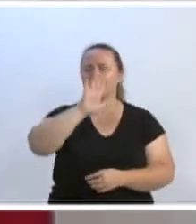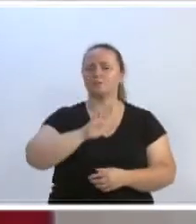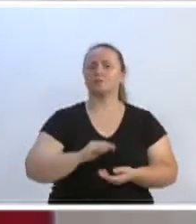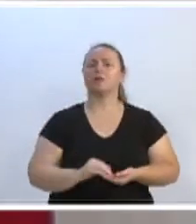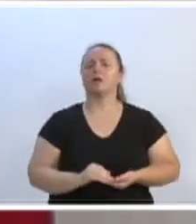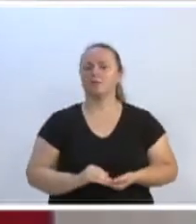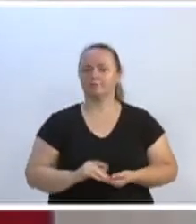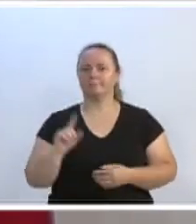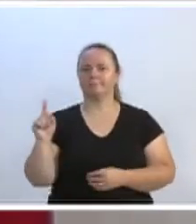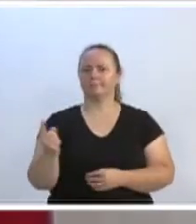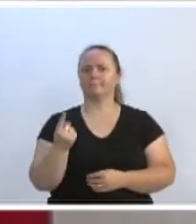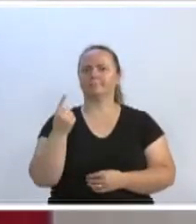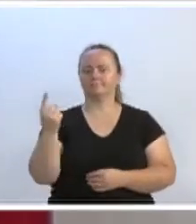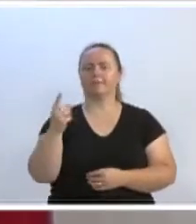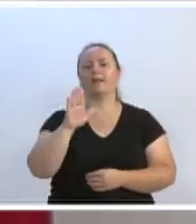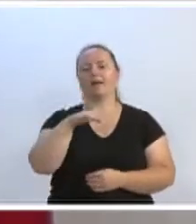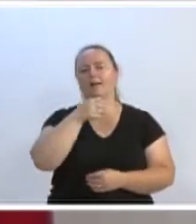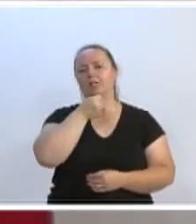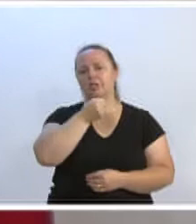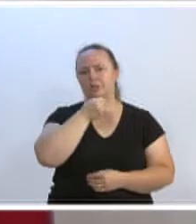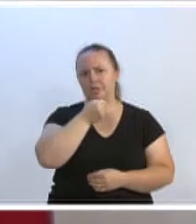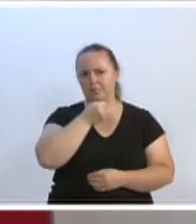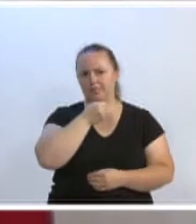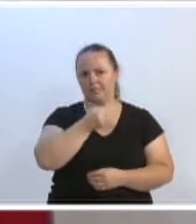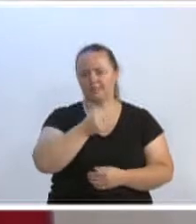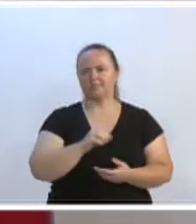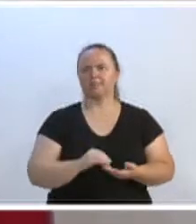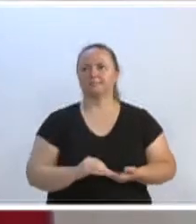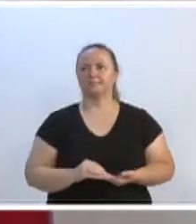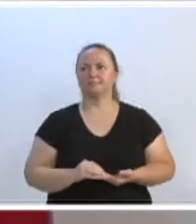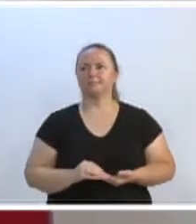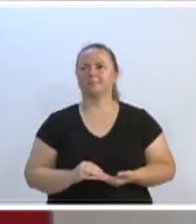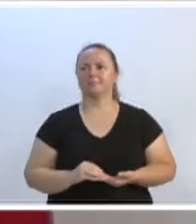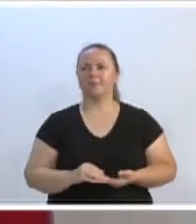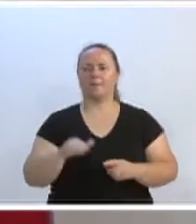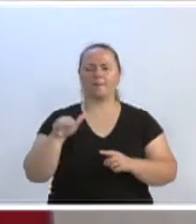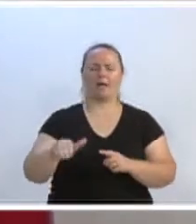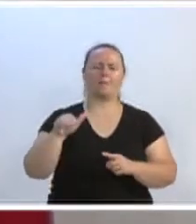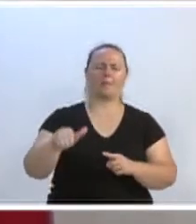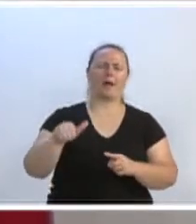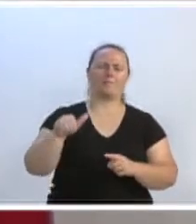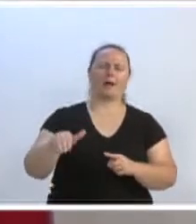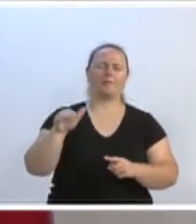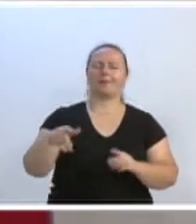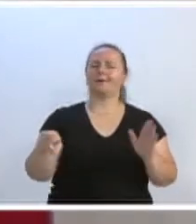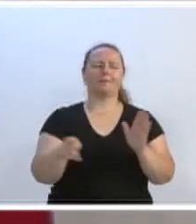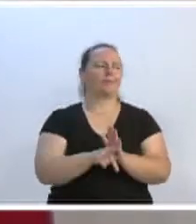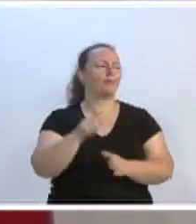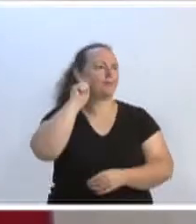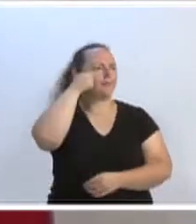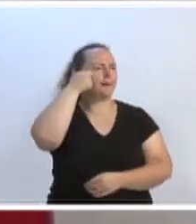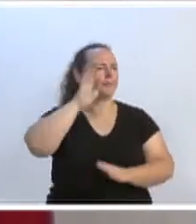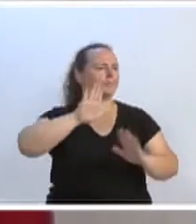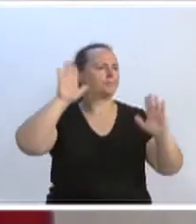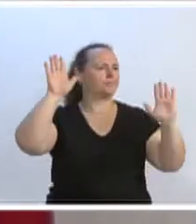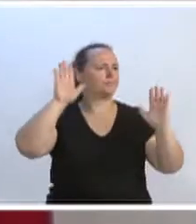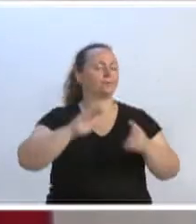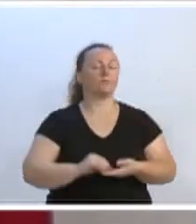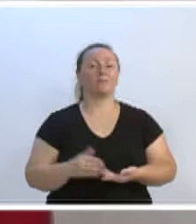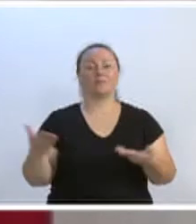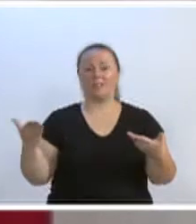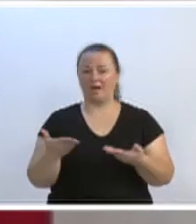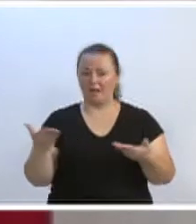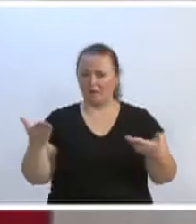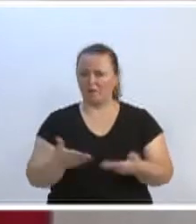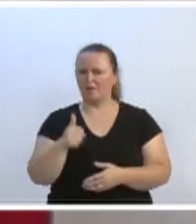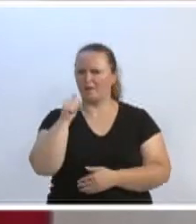primeiro foi do William Wack, jornalista que disse que o buzinaço era coisa de preto. Agora, essa socialite